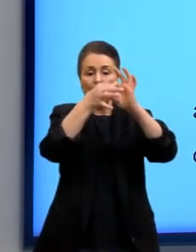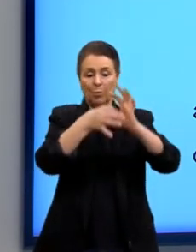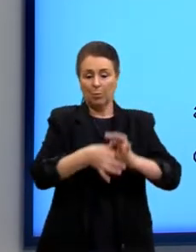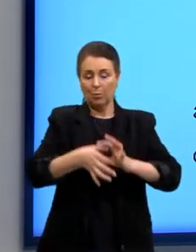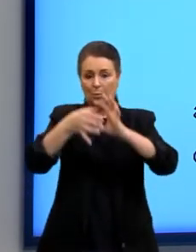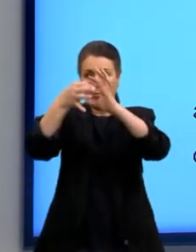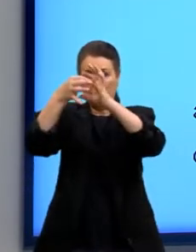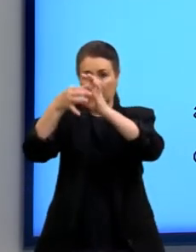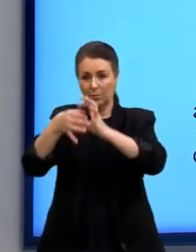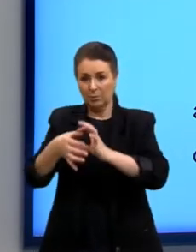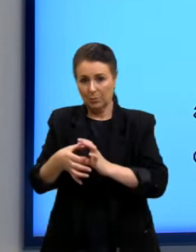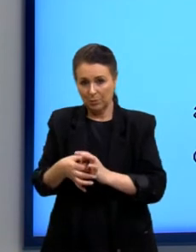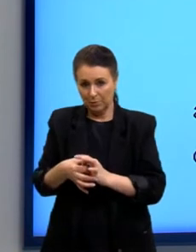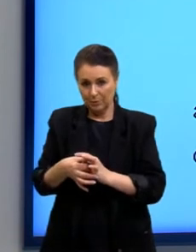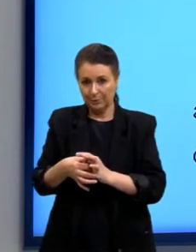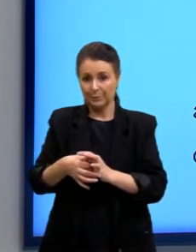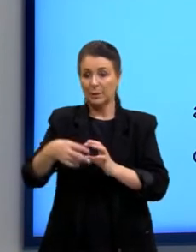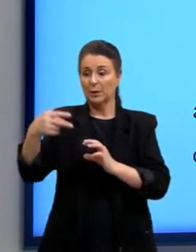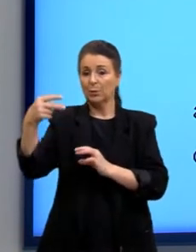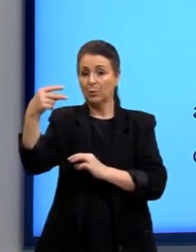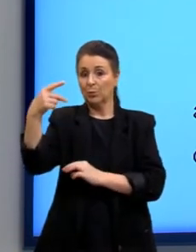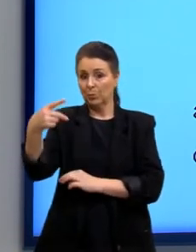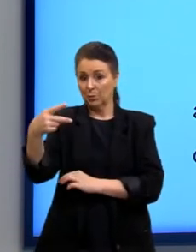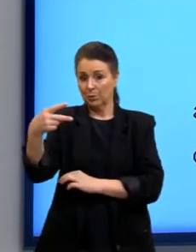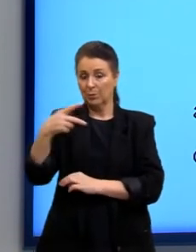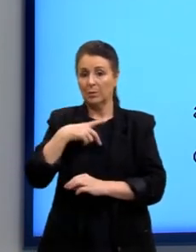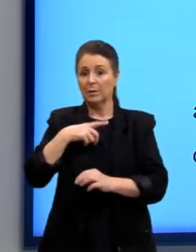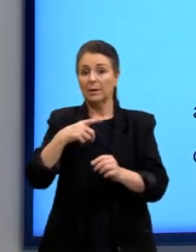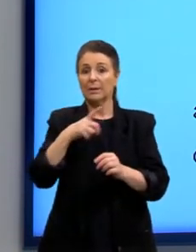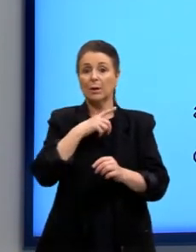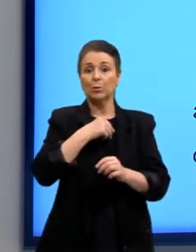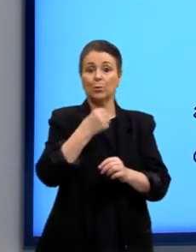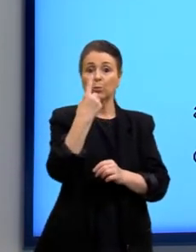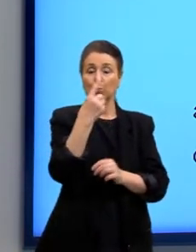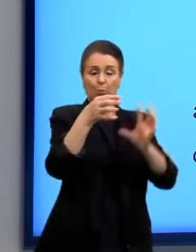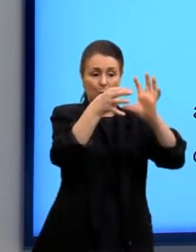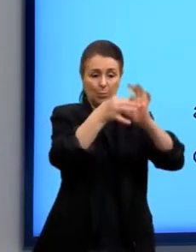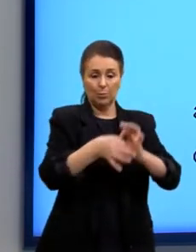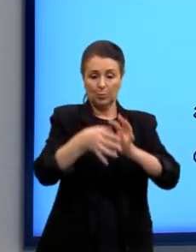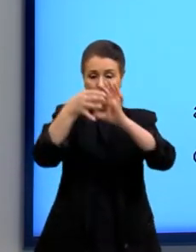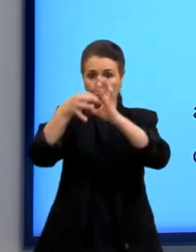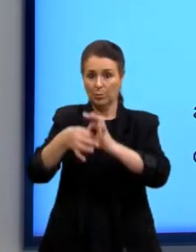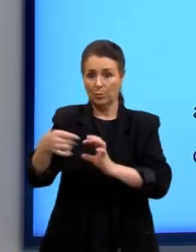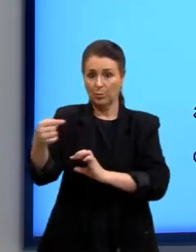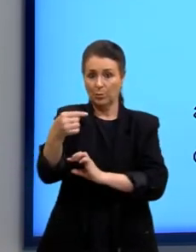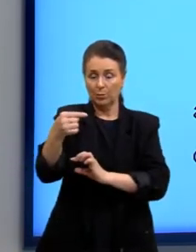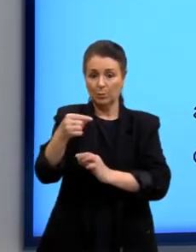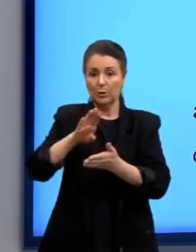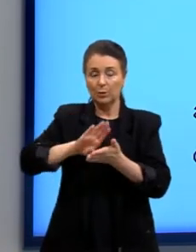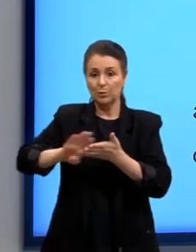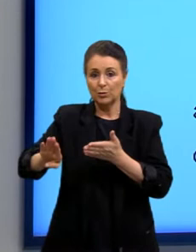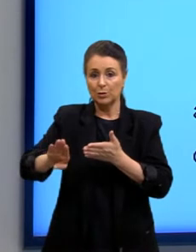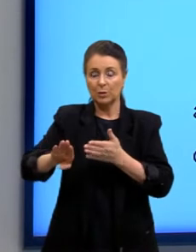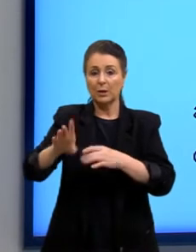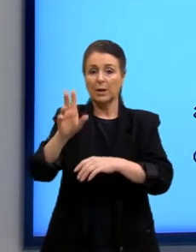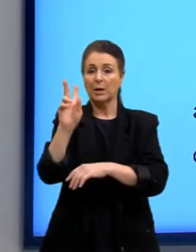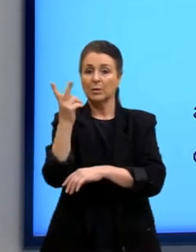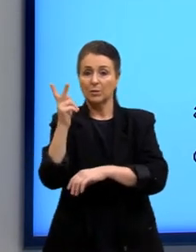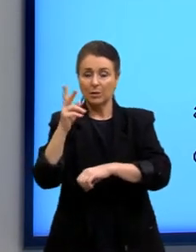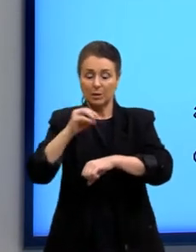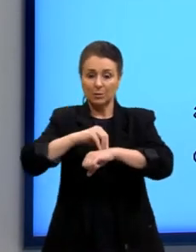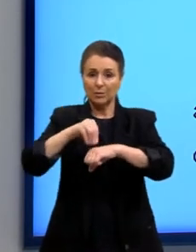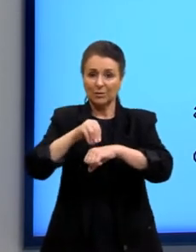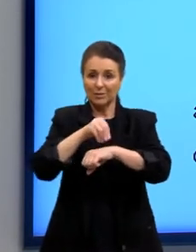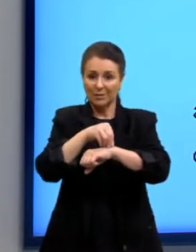ligação, a partir de um alcano, removendo dois átomos de hidrogênio dessa molécula, formando uma molécula de